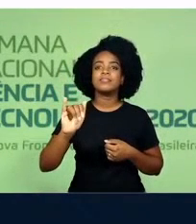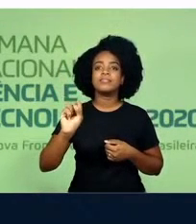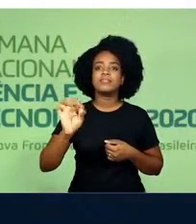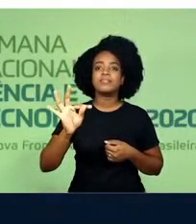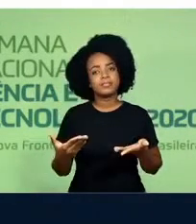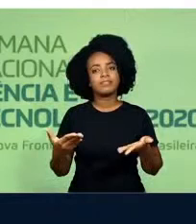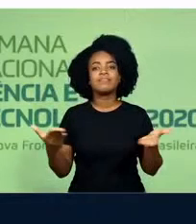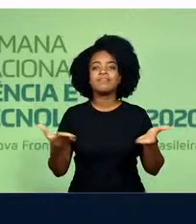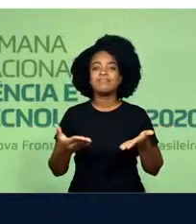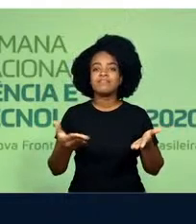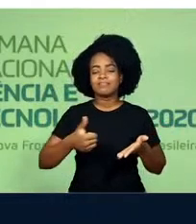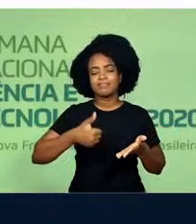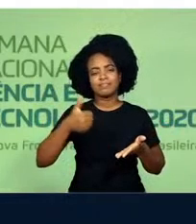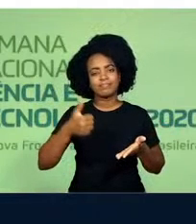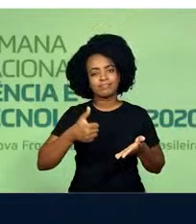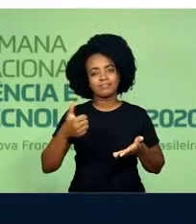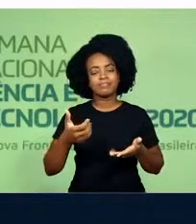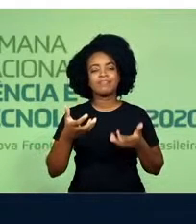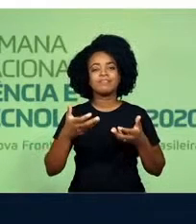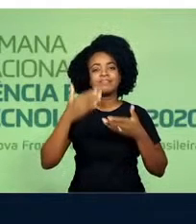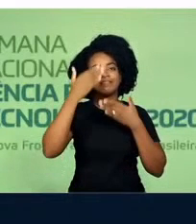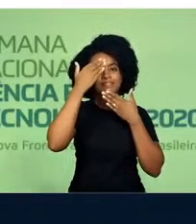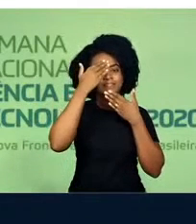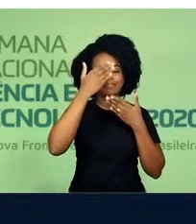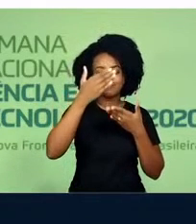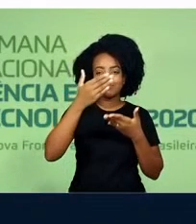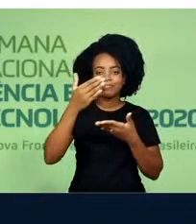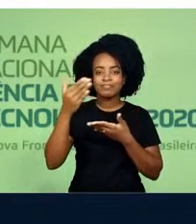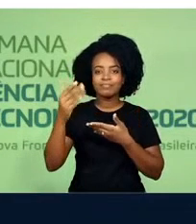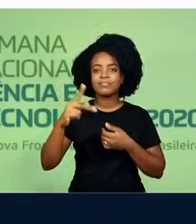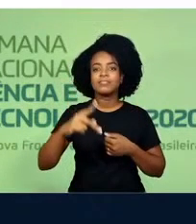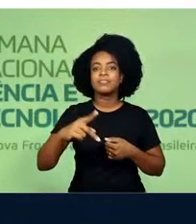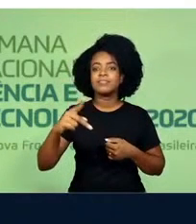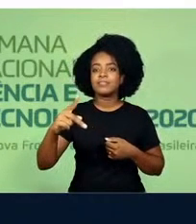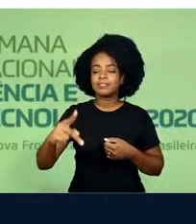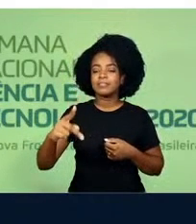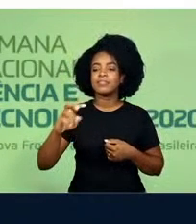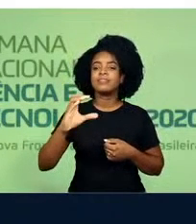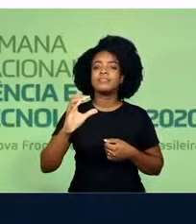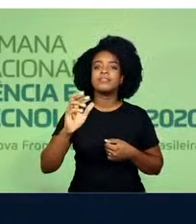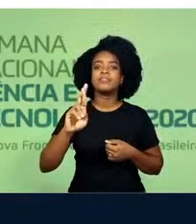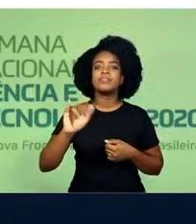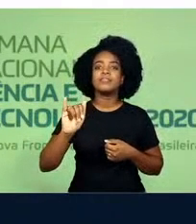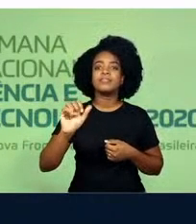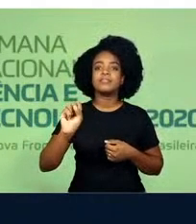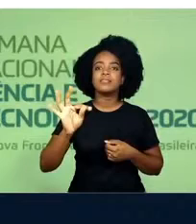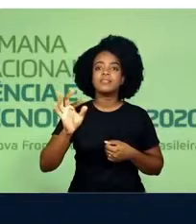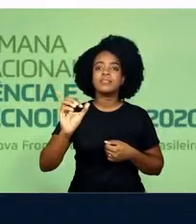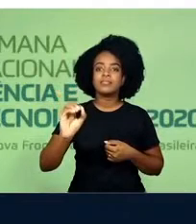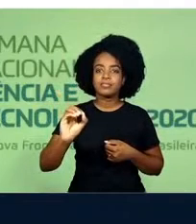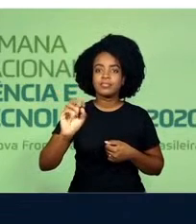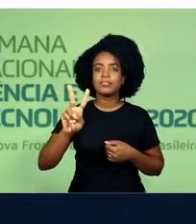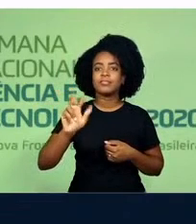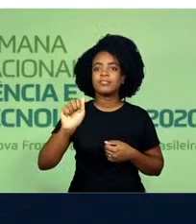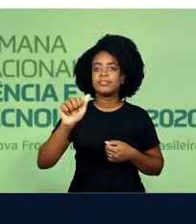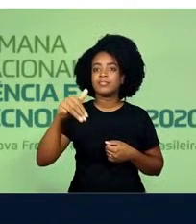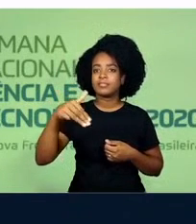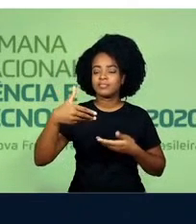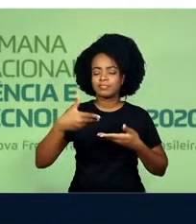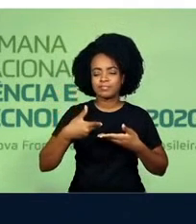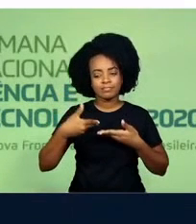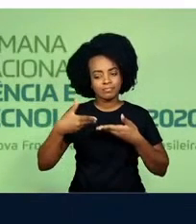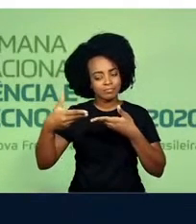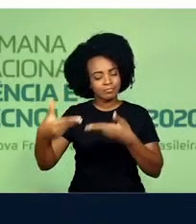responsável pelo evento,